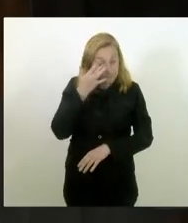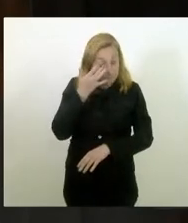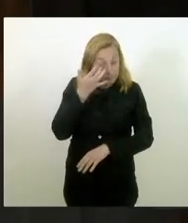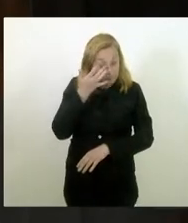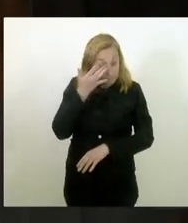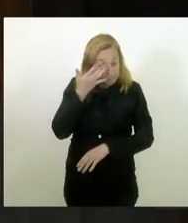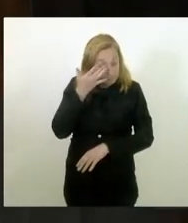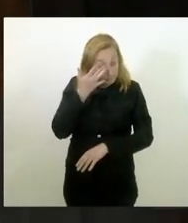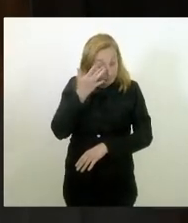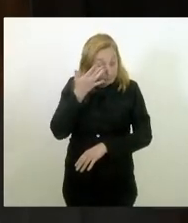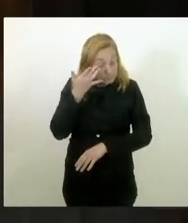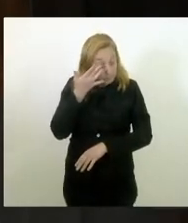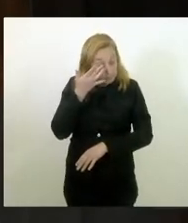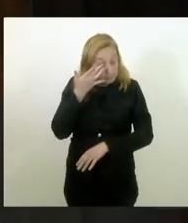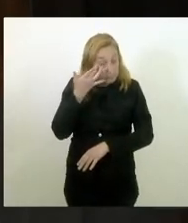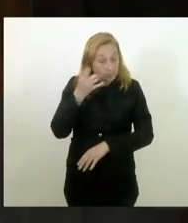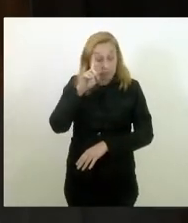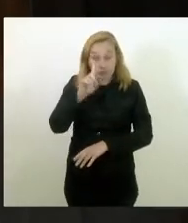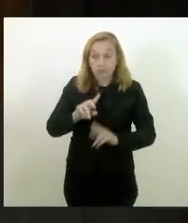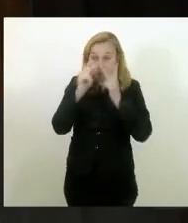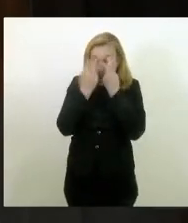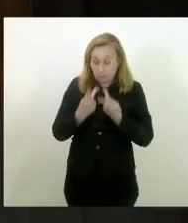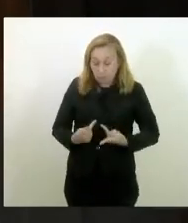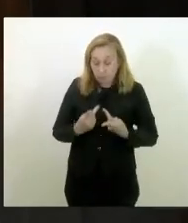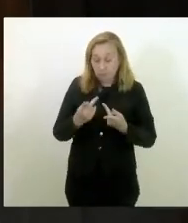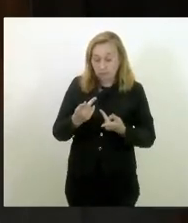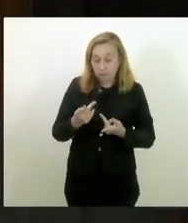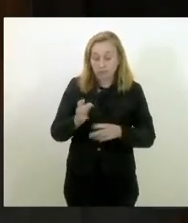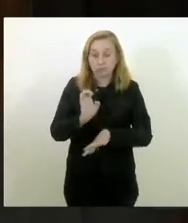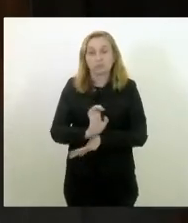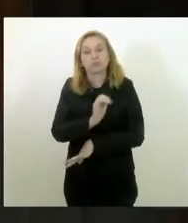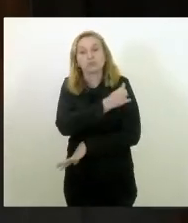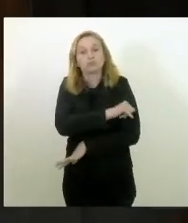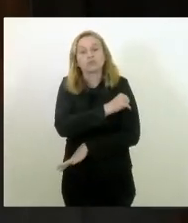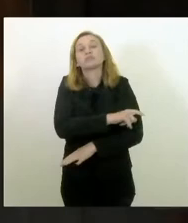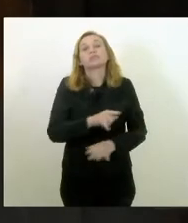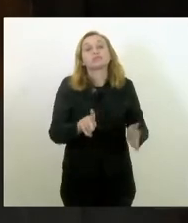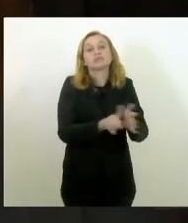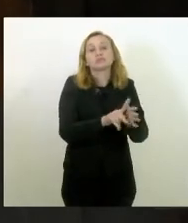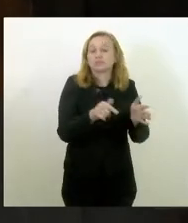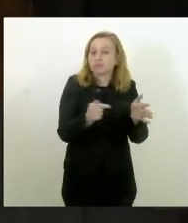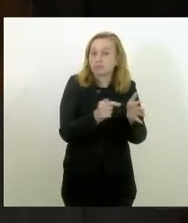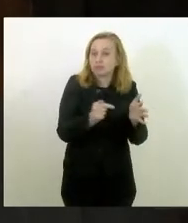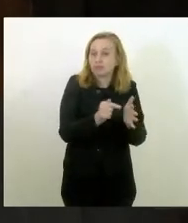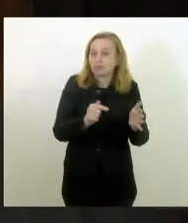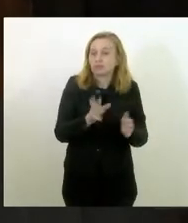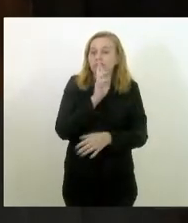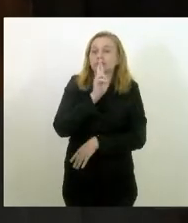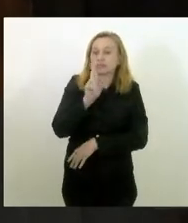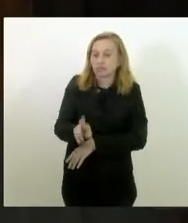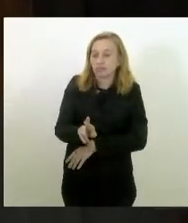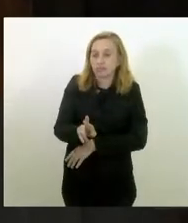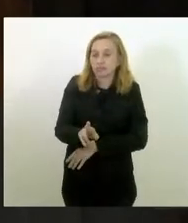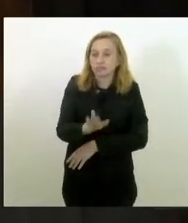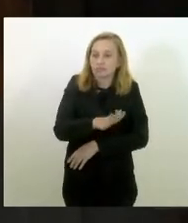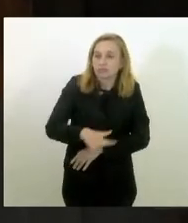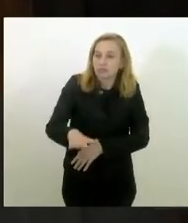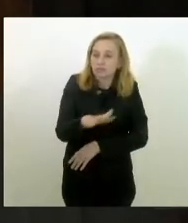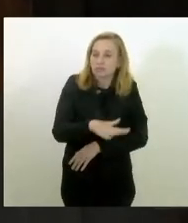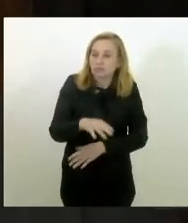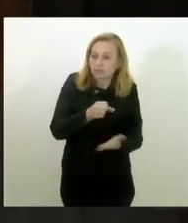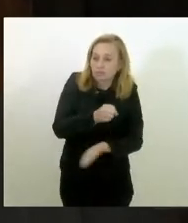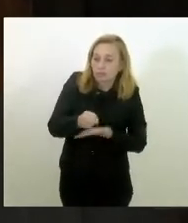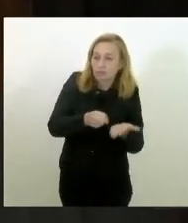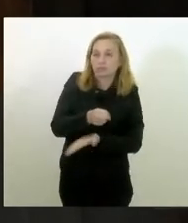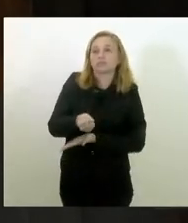das políticas públicas e dos direitos humanos no Estado do Rio de Janeiro, por isso que esse projeto tenta dar resposta no campo da base